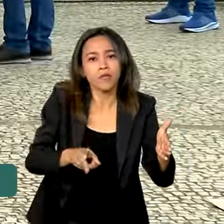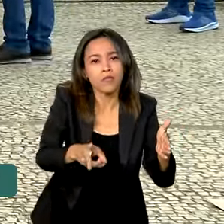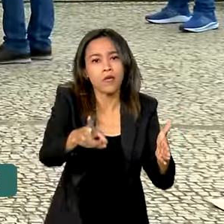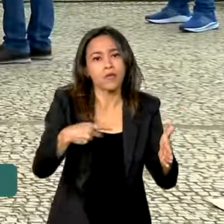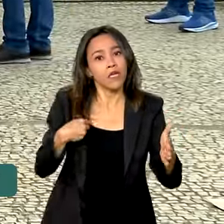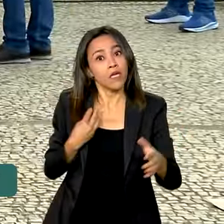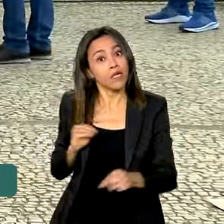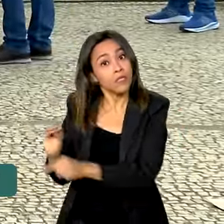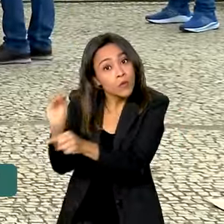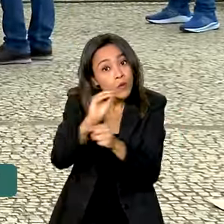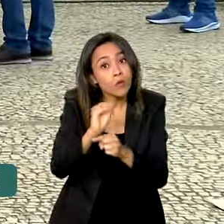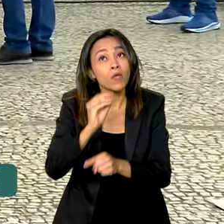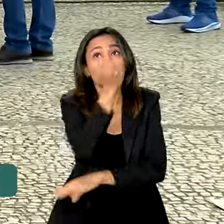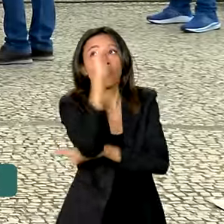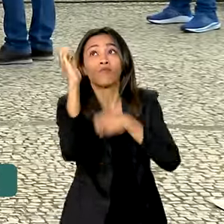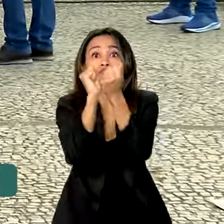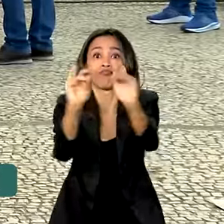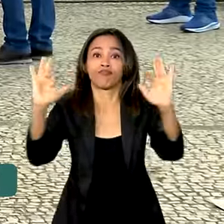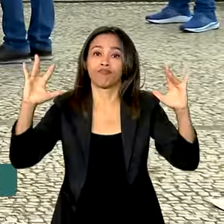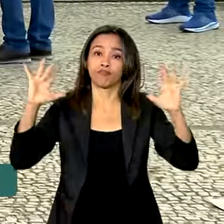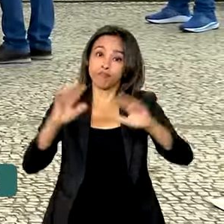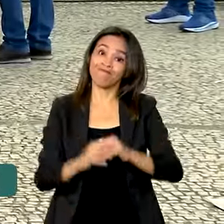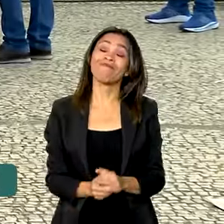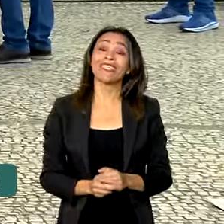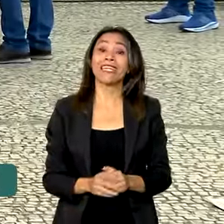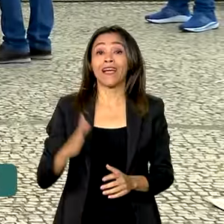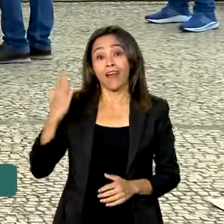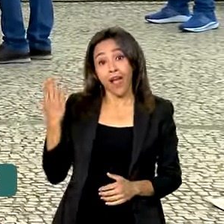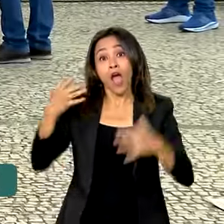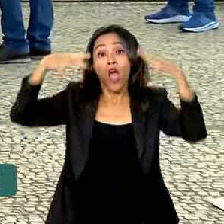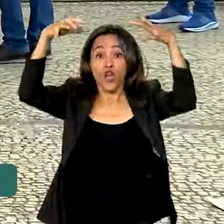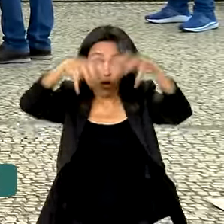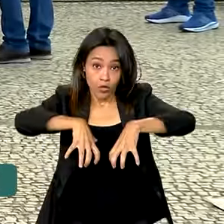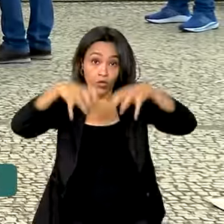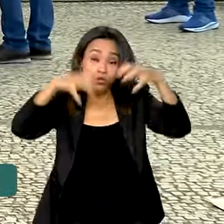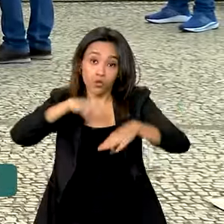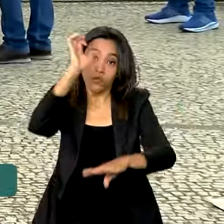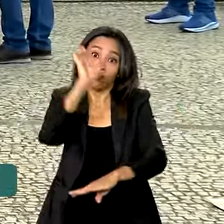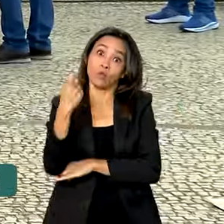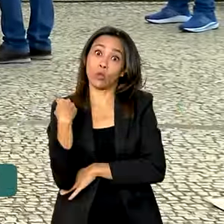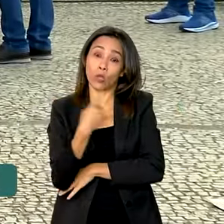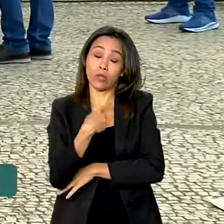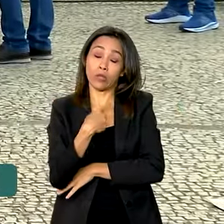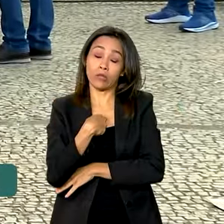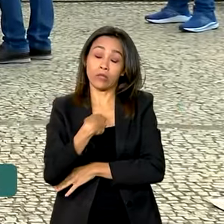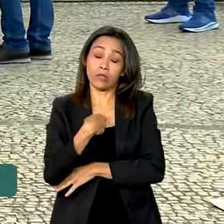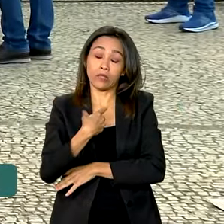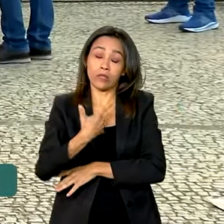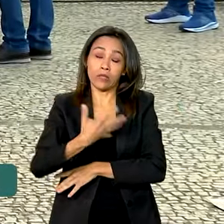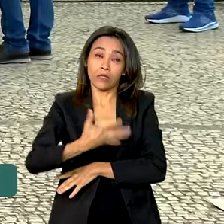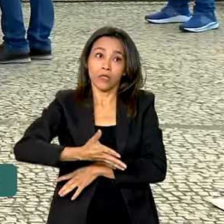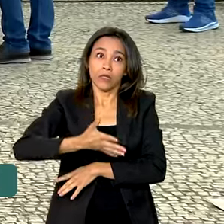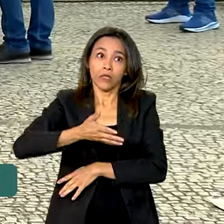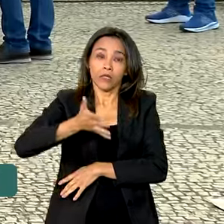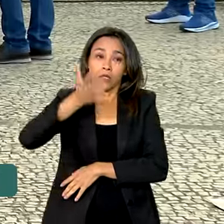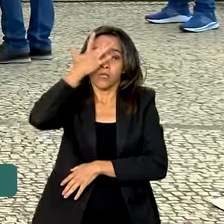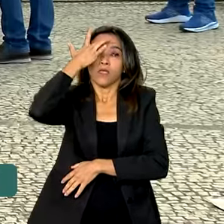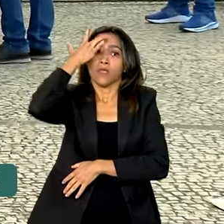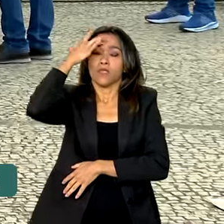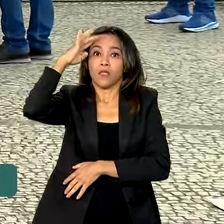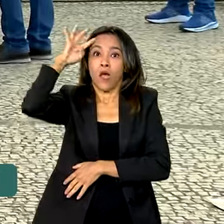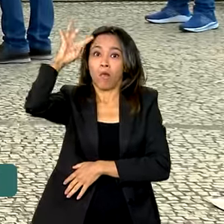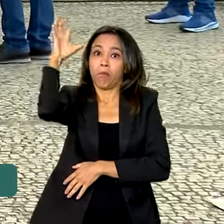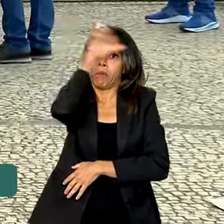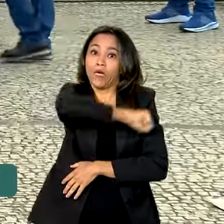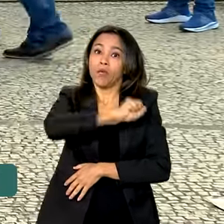natureza. Afinal, as chuvas no Rio Grande do Sul deixaram aí uma lição importante para a agricultura. Agora vamos saber